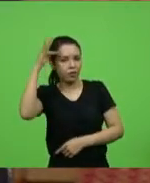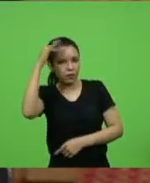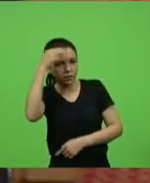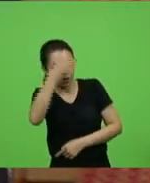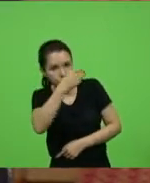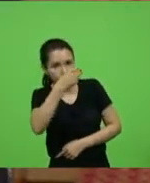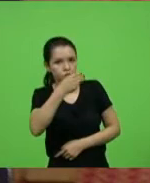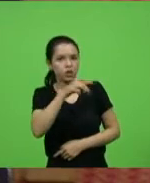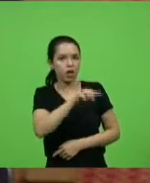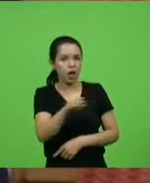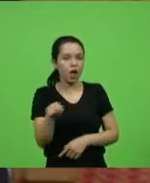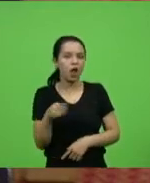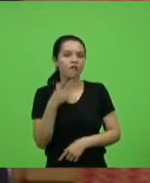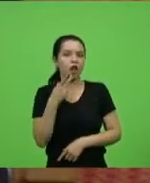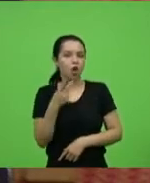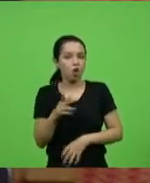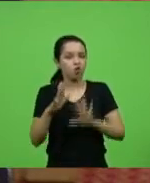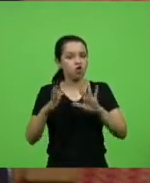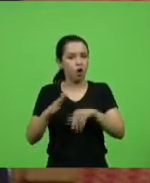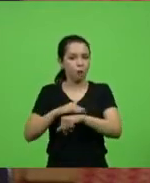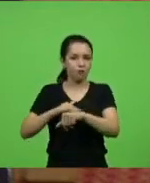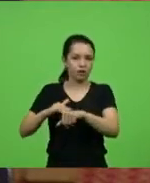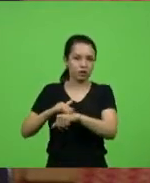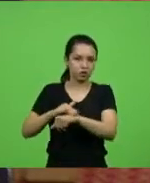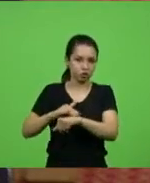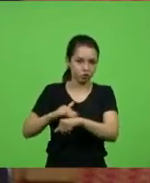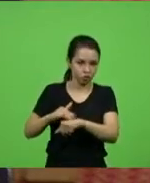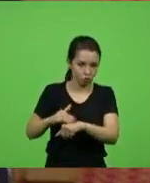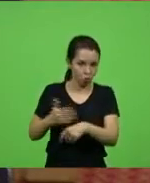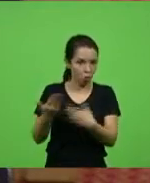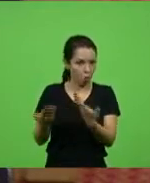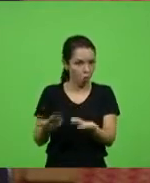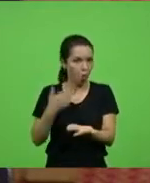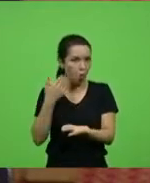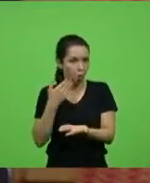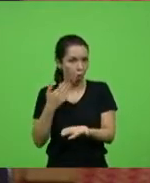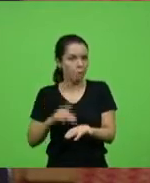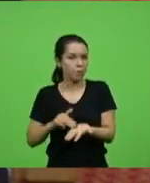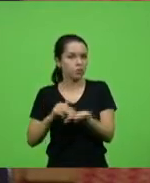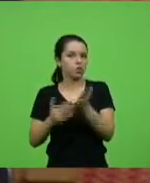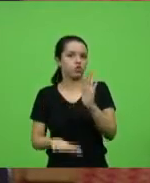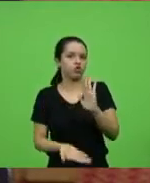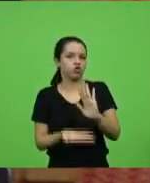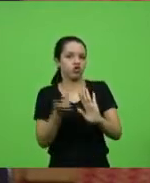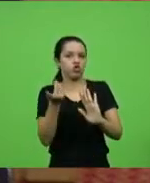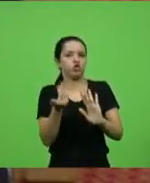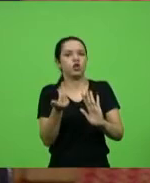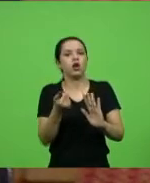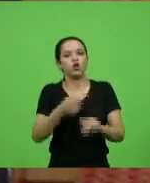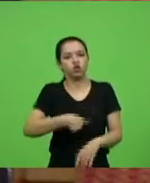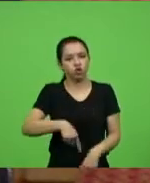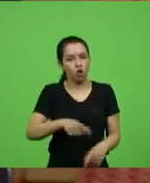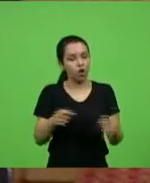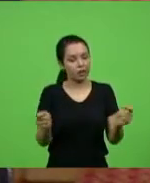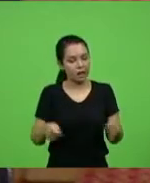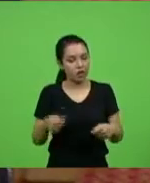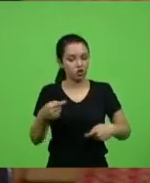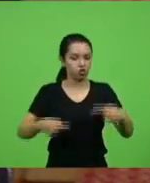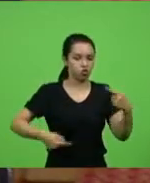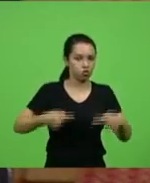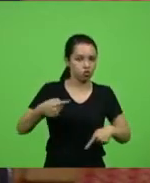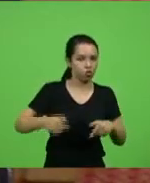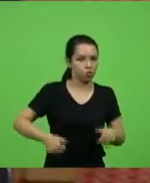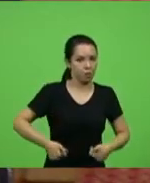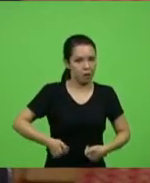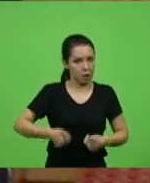disseram ter conversado com o colega Marcio para retirar essas moções, para que a gente possa discutir melhor. Não